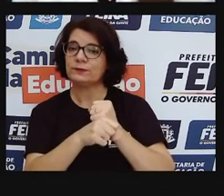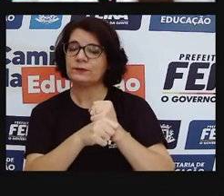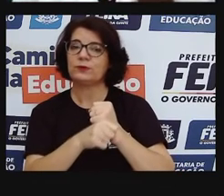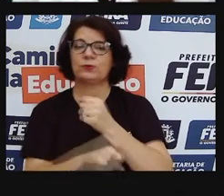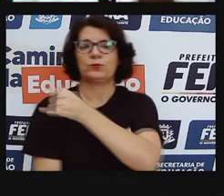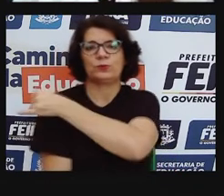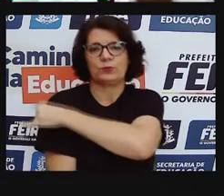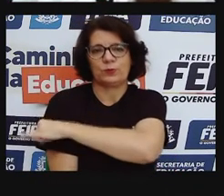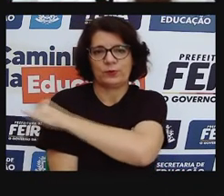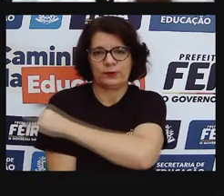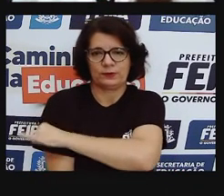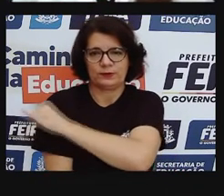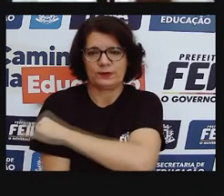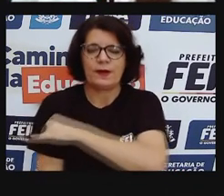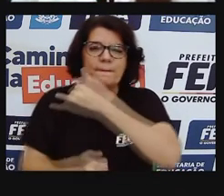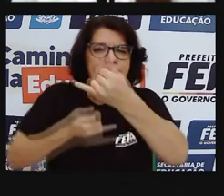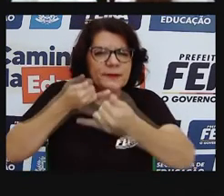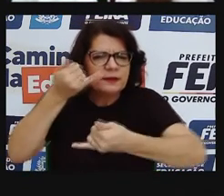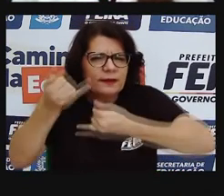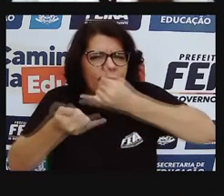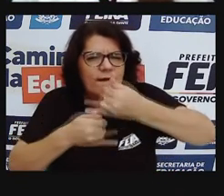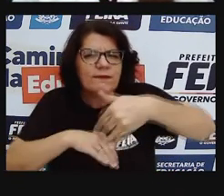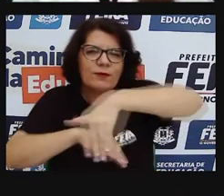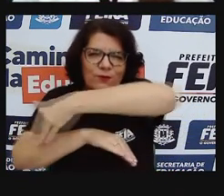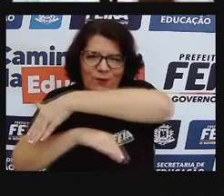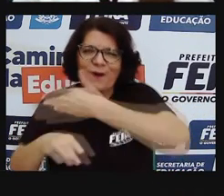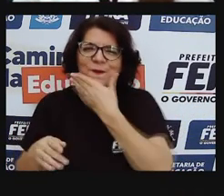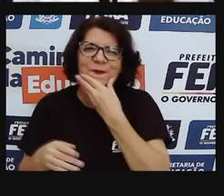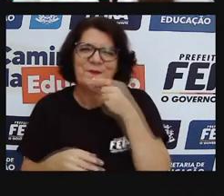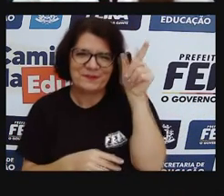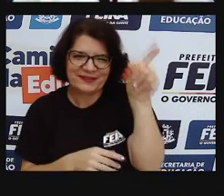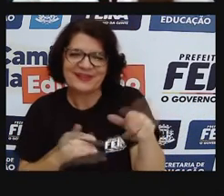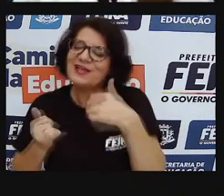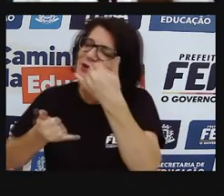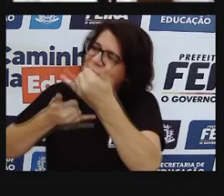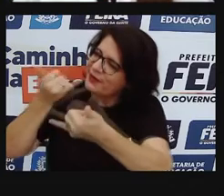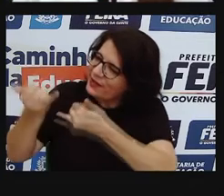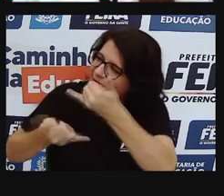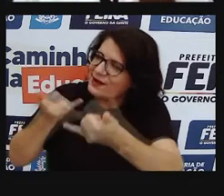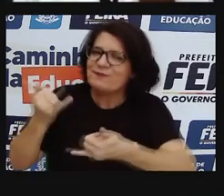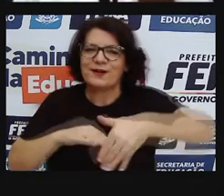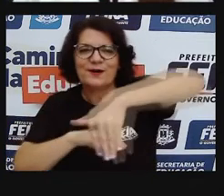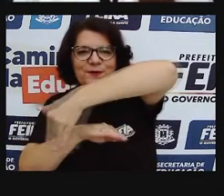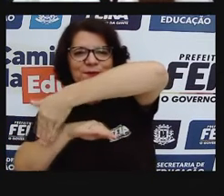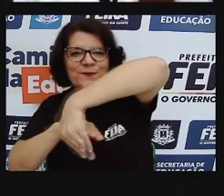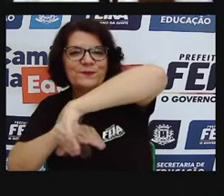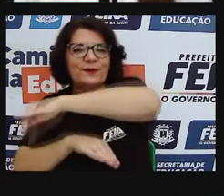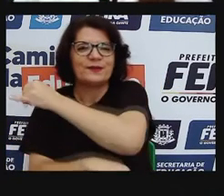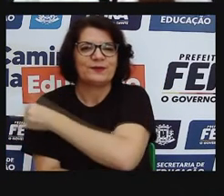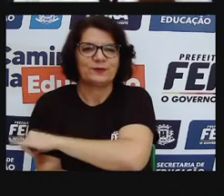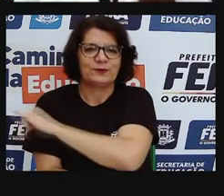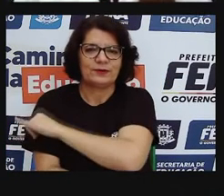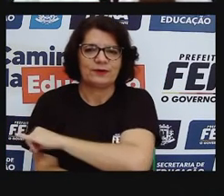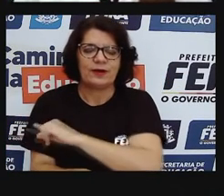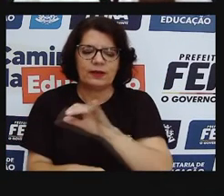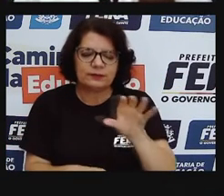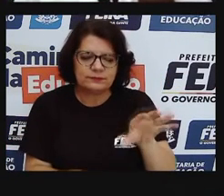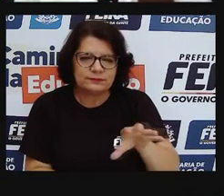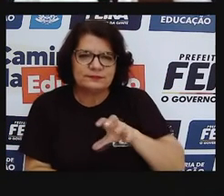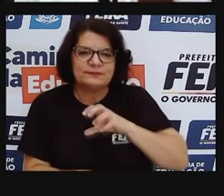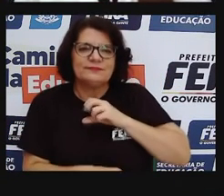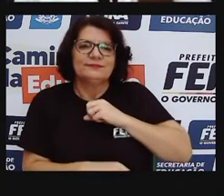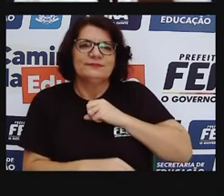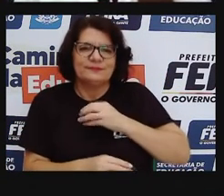Janeiro, e brincava pelas ruas. Então, a sua obra de arte, na verdade, né, é uma representação do que ele viveu na